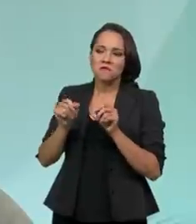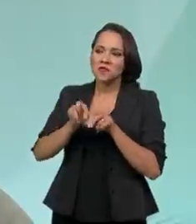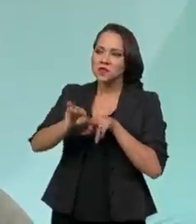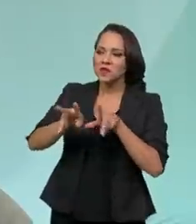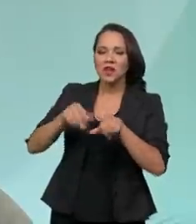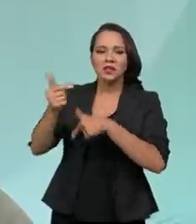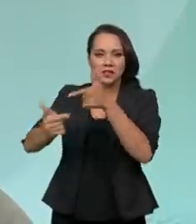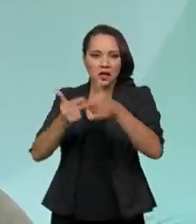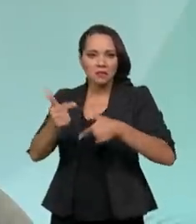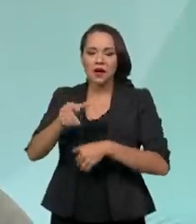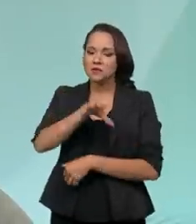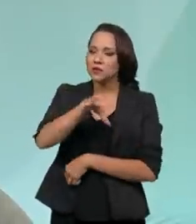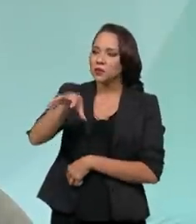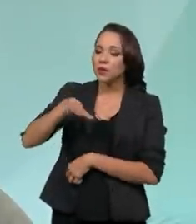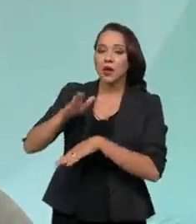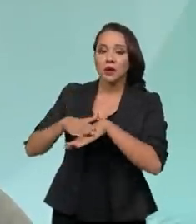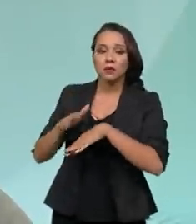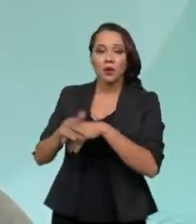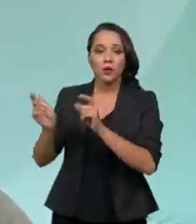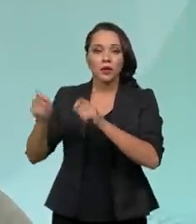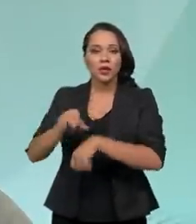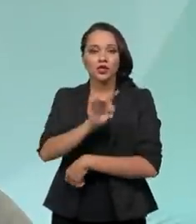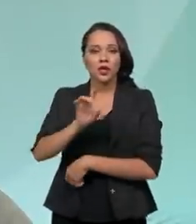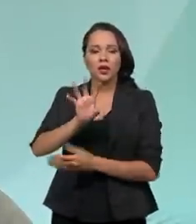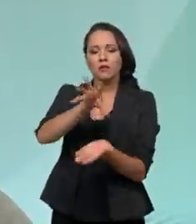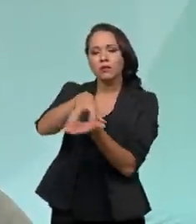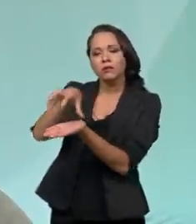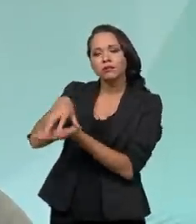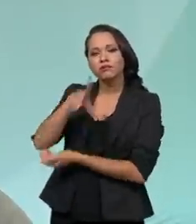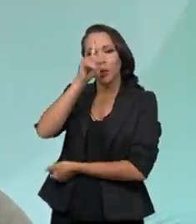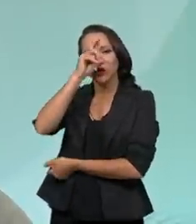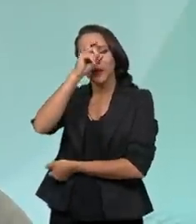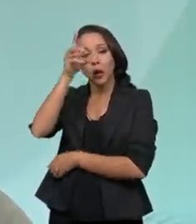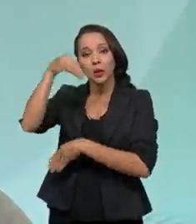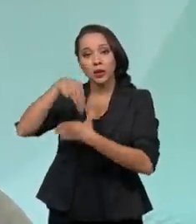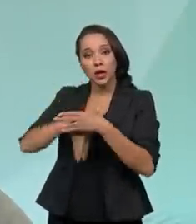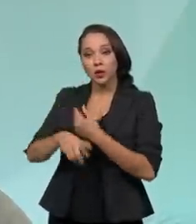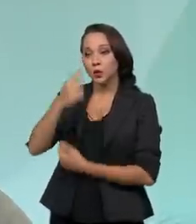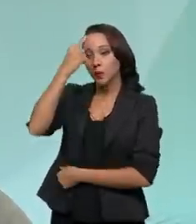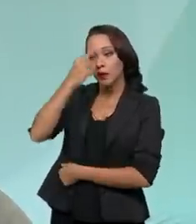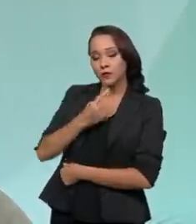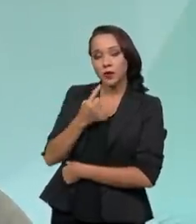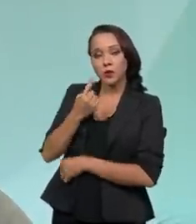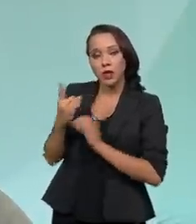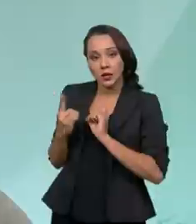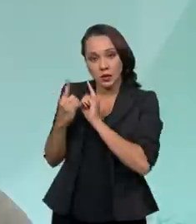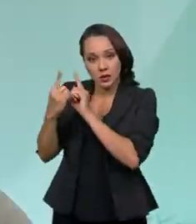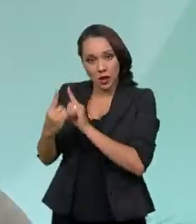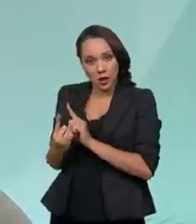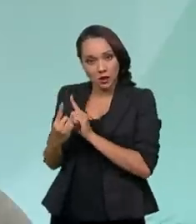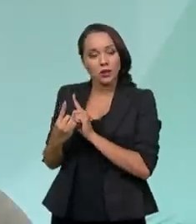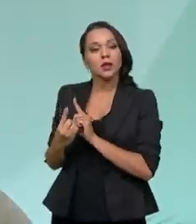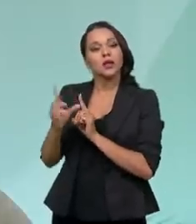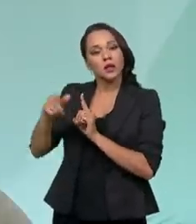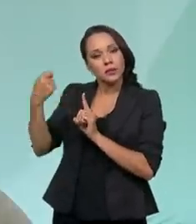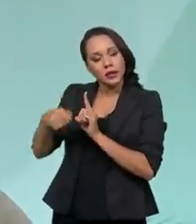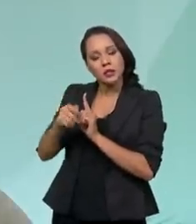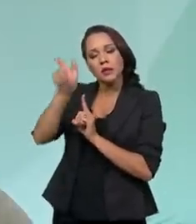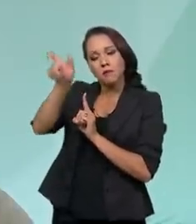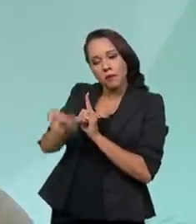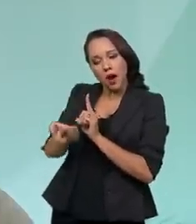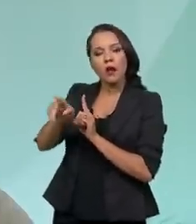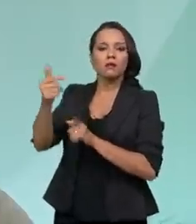diversas tarefas que competem a cada uma unidade hospitalar dentro do perfil de assistência necessário para